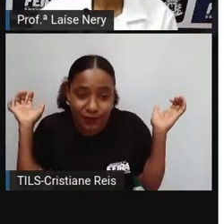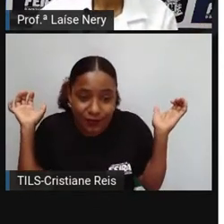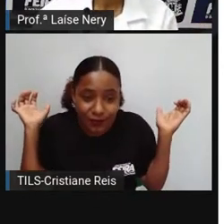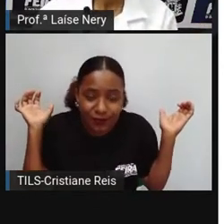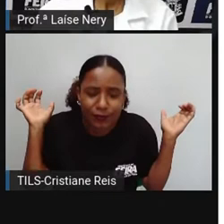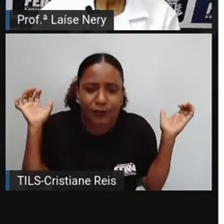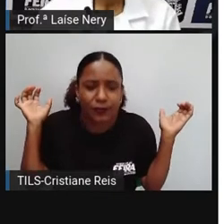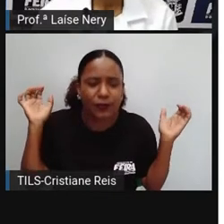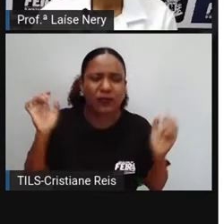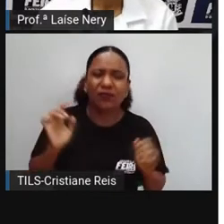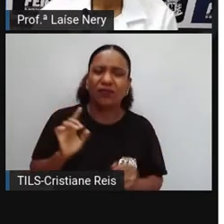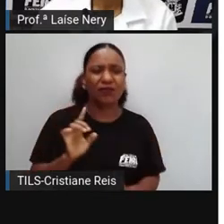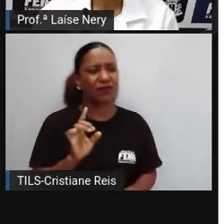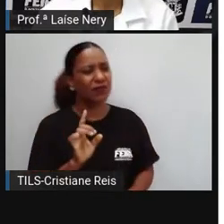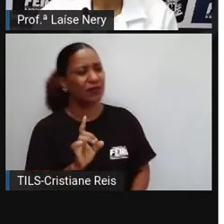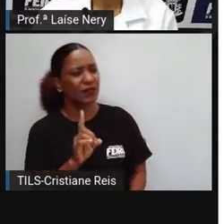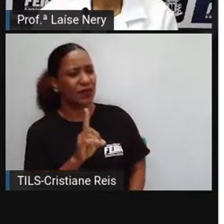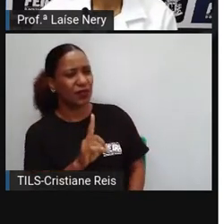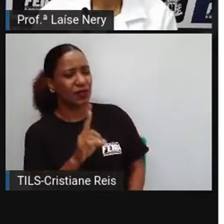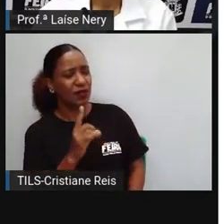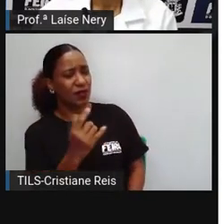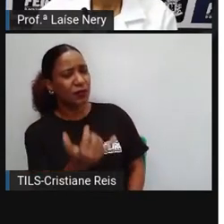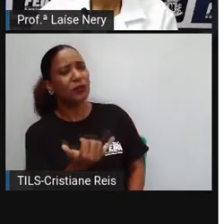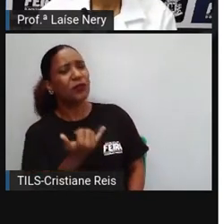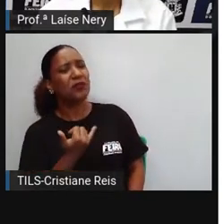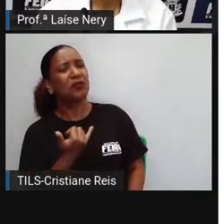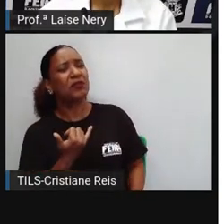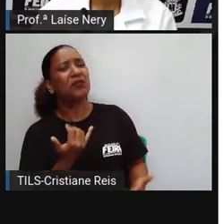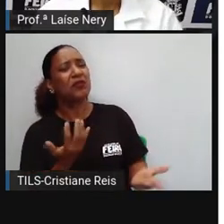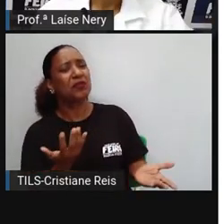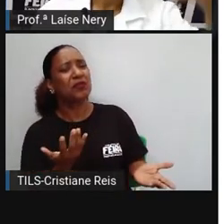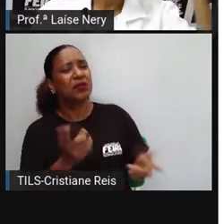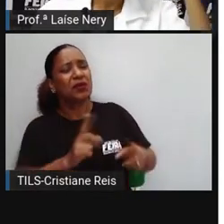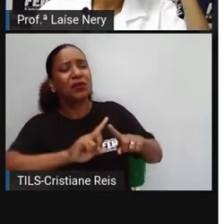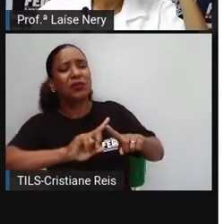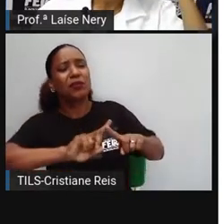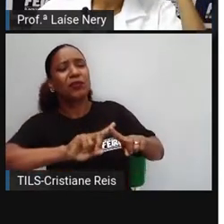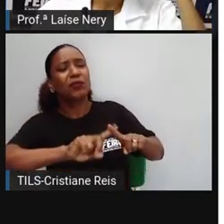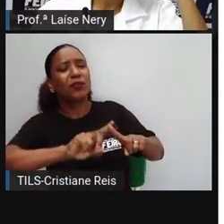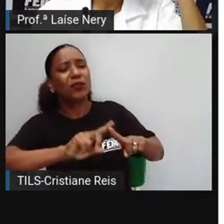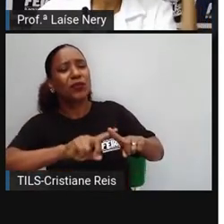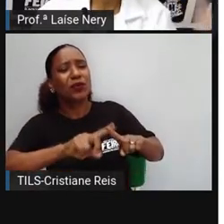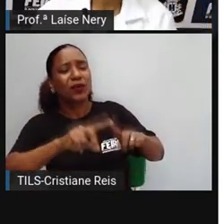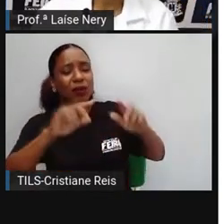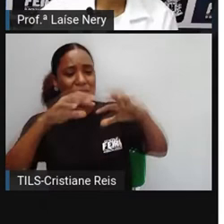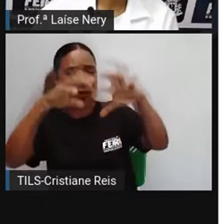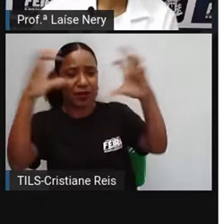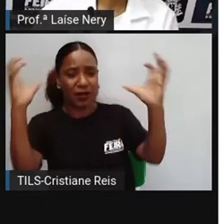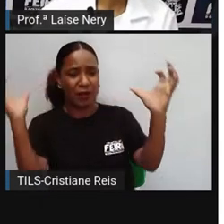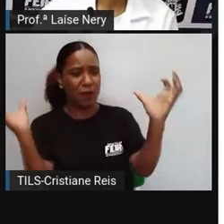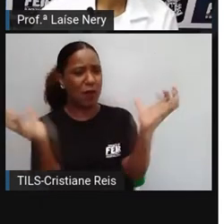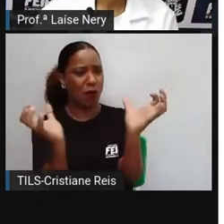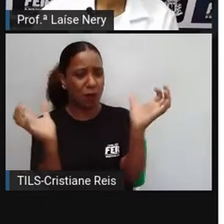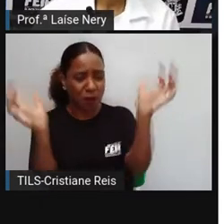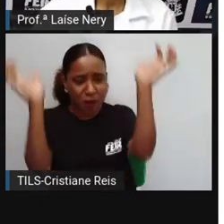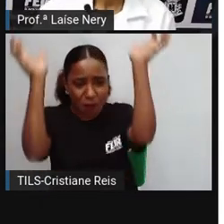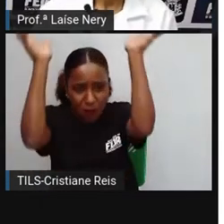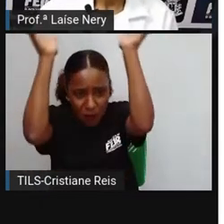Diga-me, cansado viajante, por que carrega esta abóbora tão pesada?